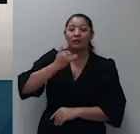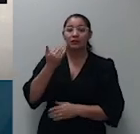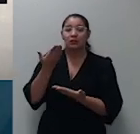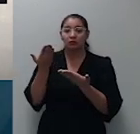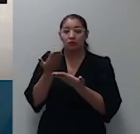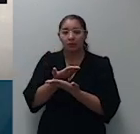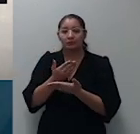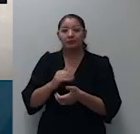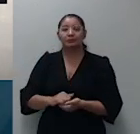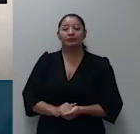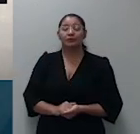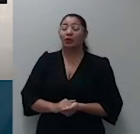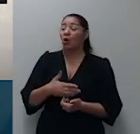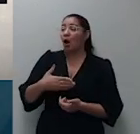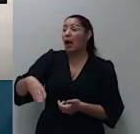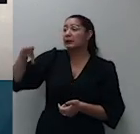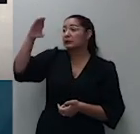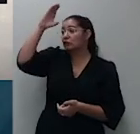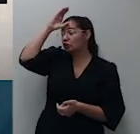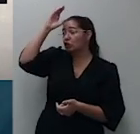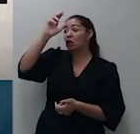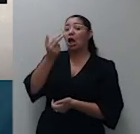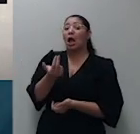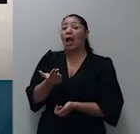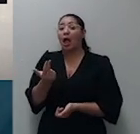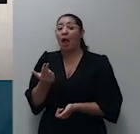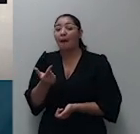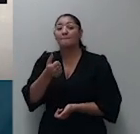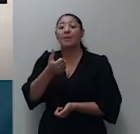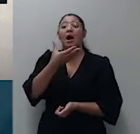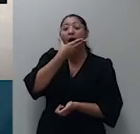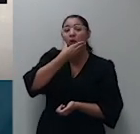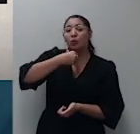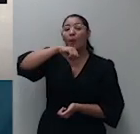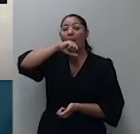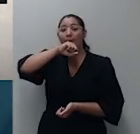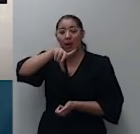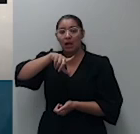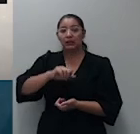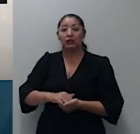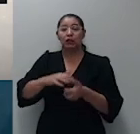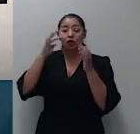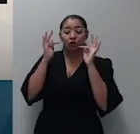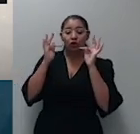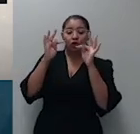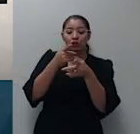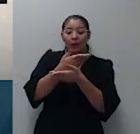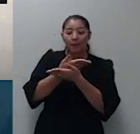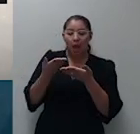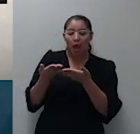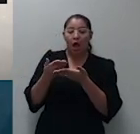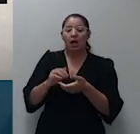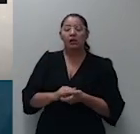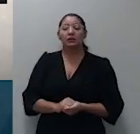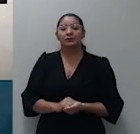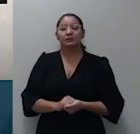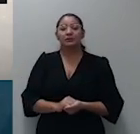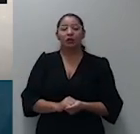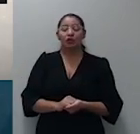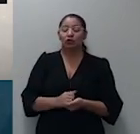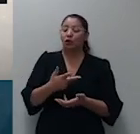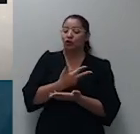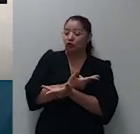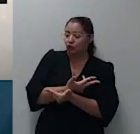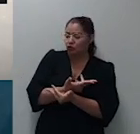irmã dele a tia como inventariante testamenteira do espólio a administração dos bens do seu filho dos seus